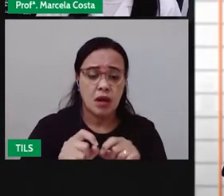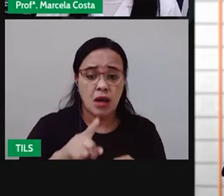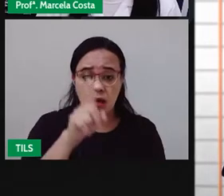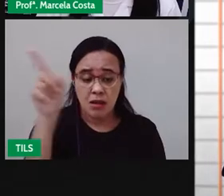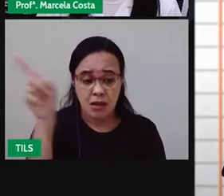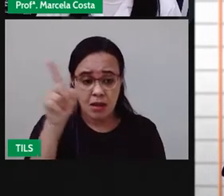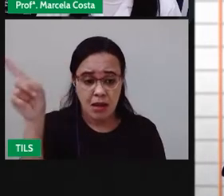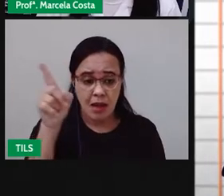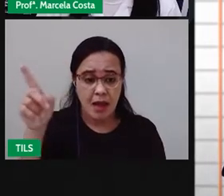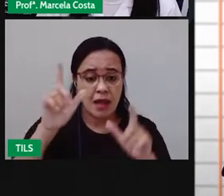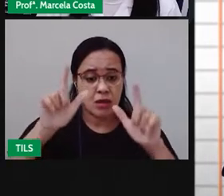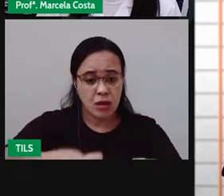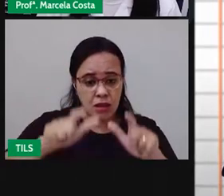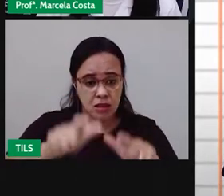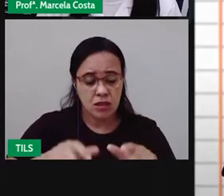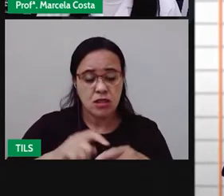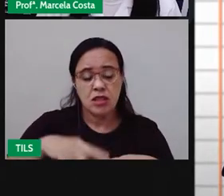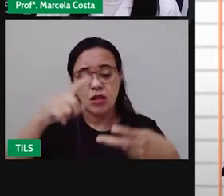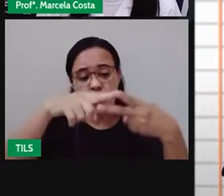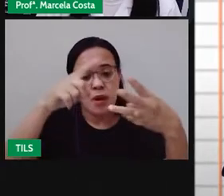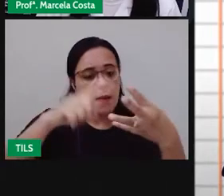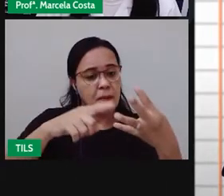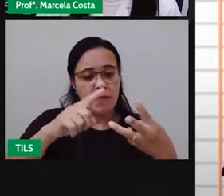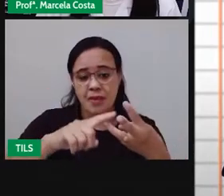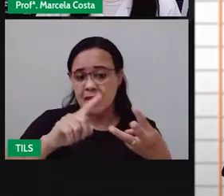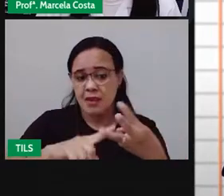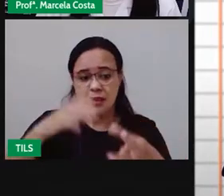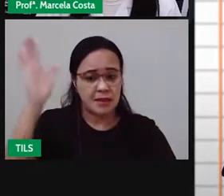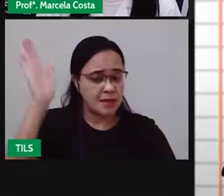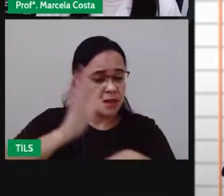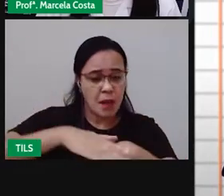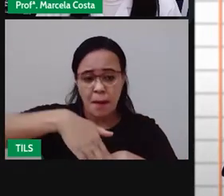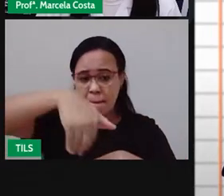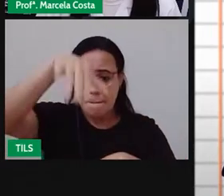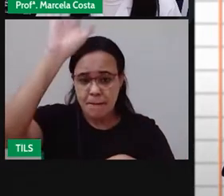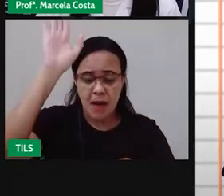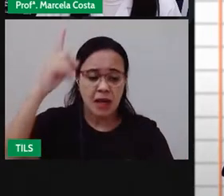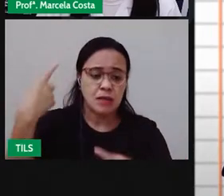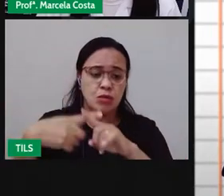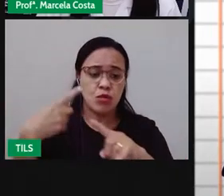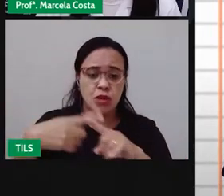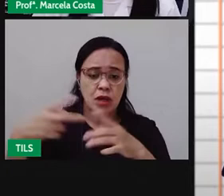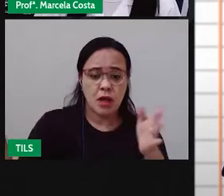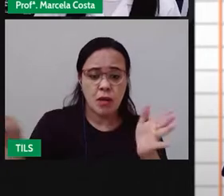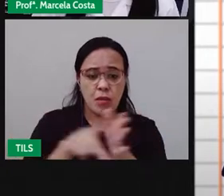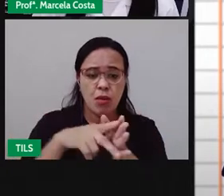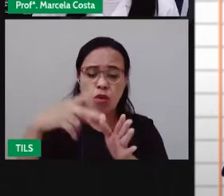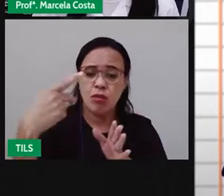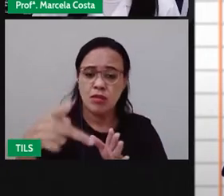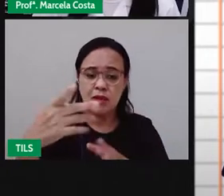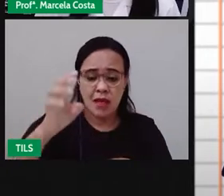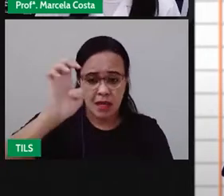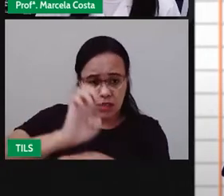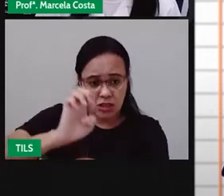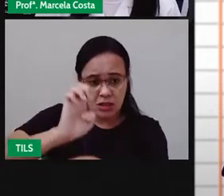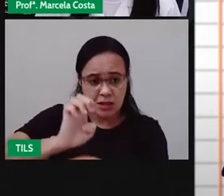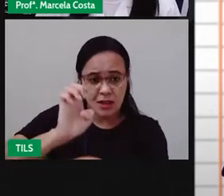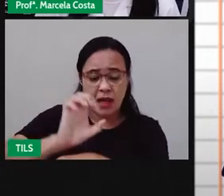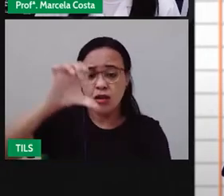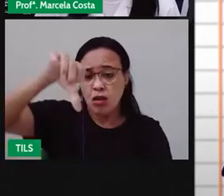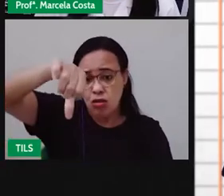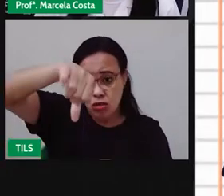é a terceira maior região do Brasil, constituída por nove estados. Alagoas, Bahia,